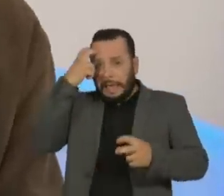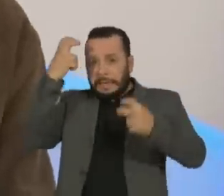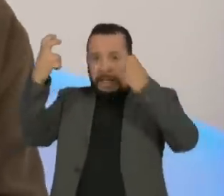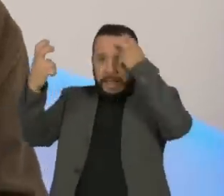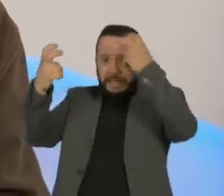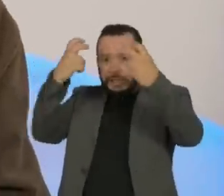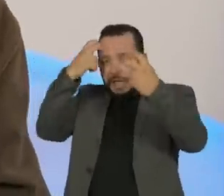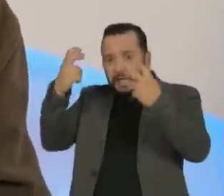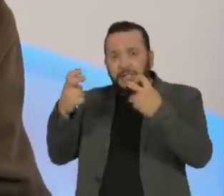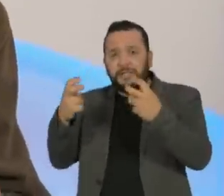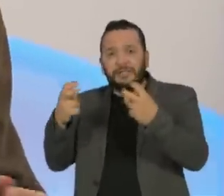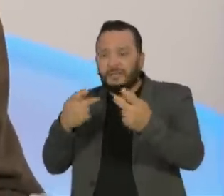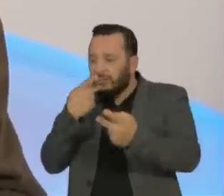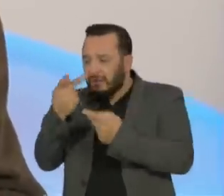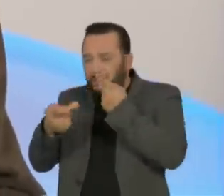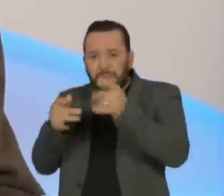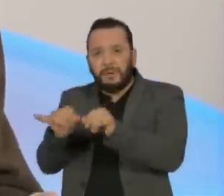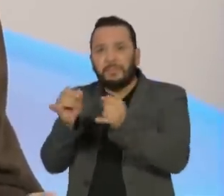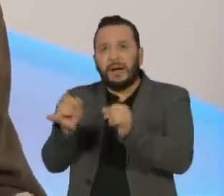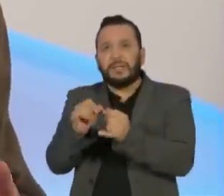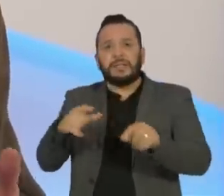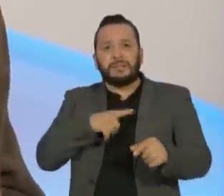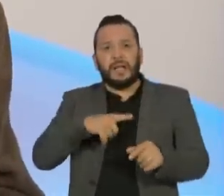determinadas músicas de protesto que falam...